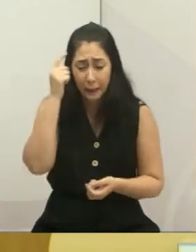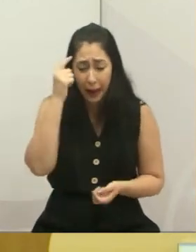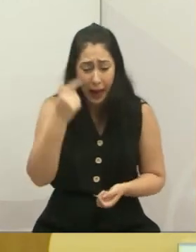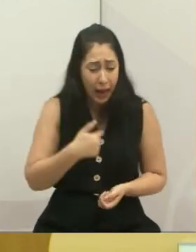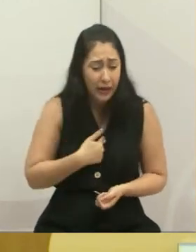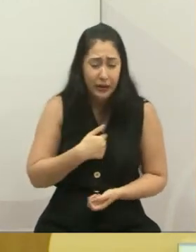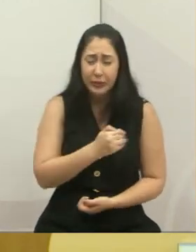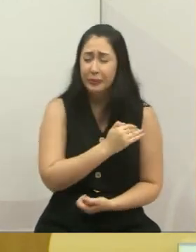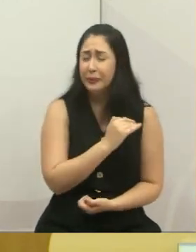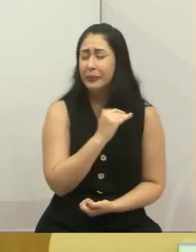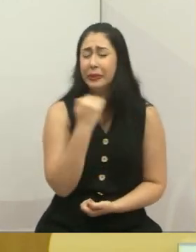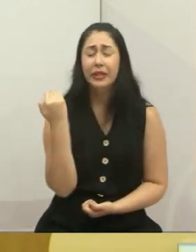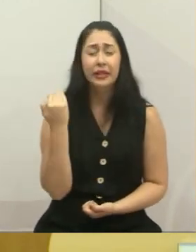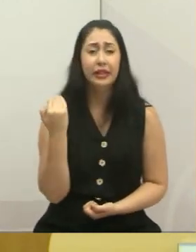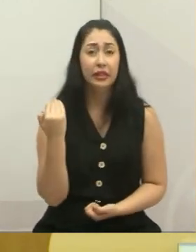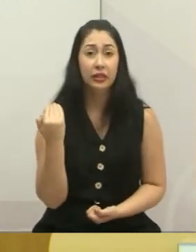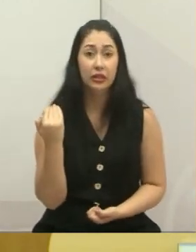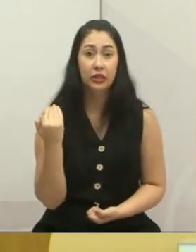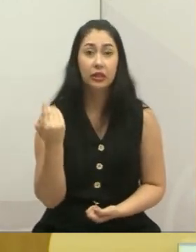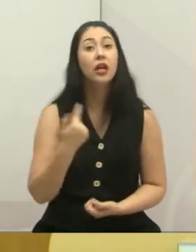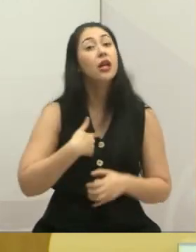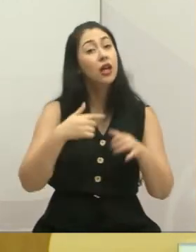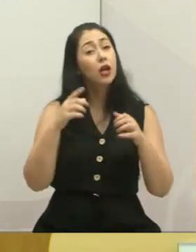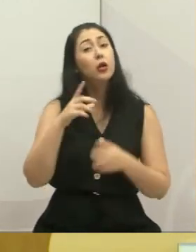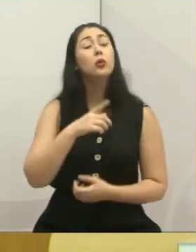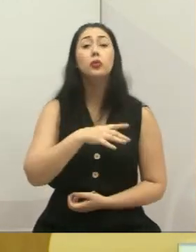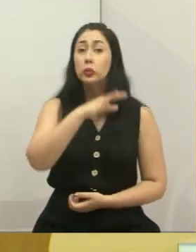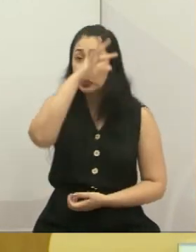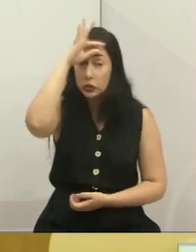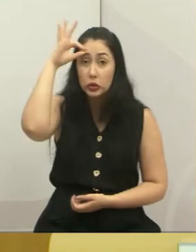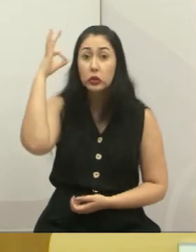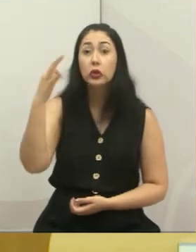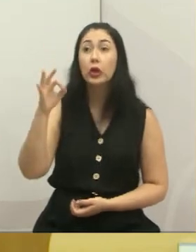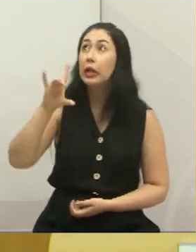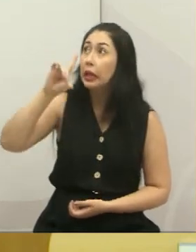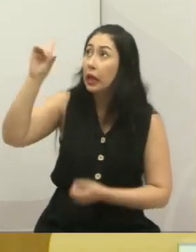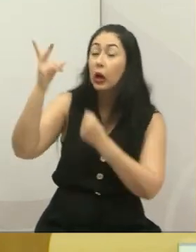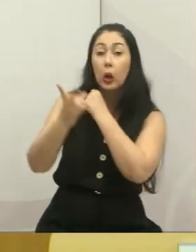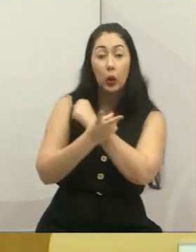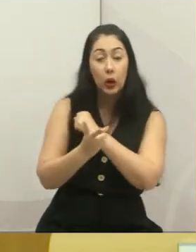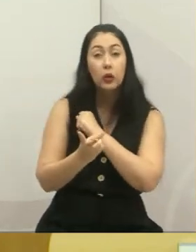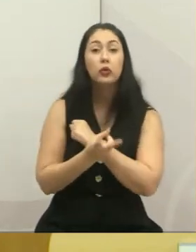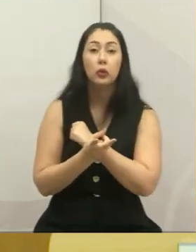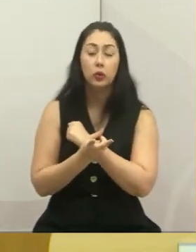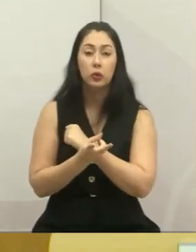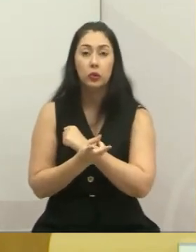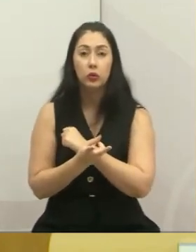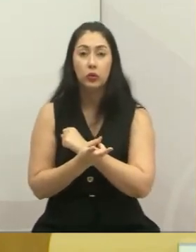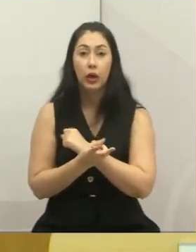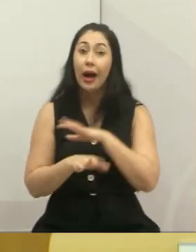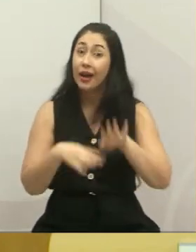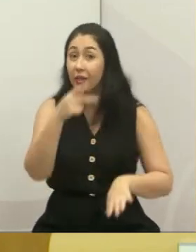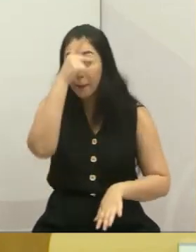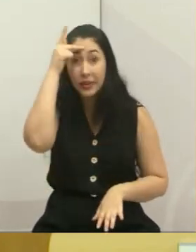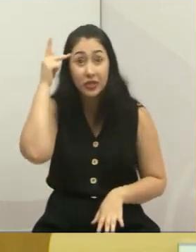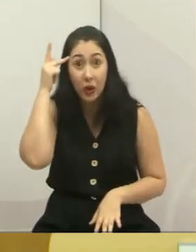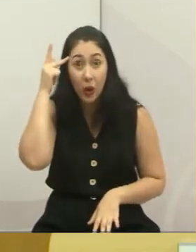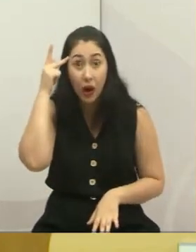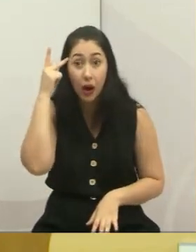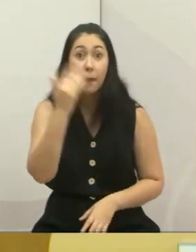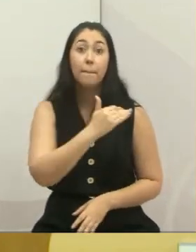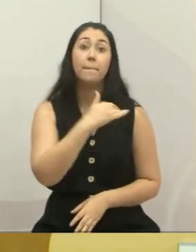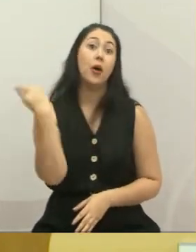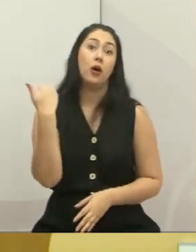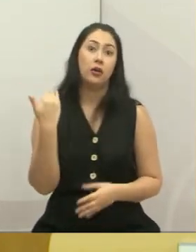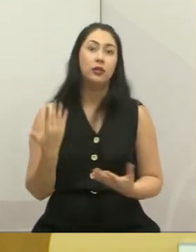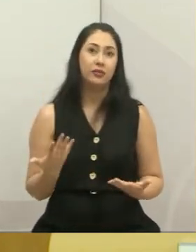voltar vivo para casa. E eu tive sorte de voltar vivo. Não são todos que têm essa sorte. Peço de